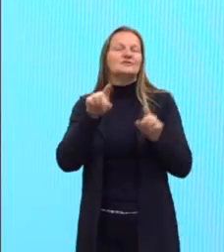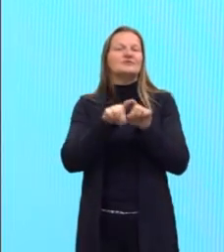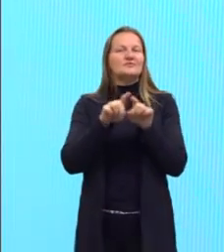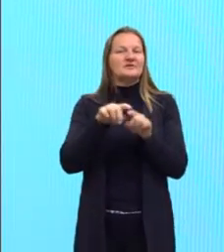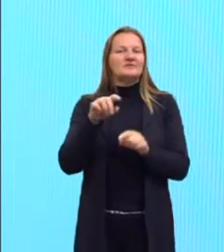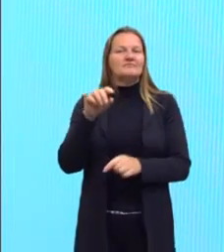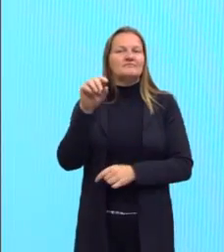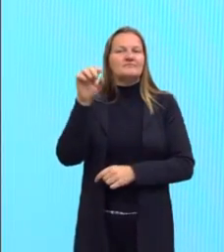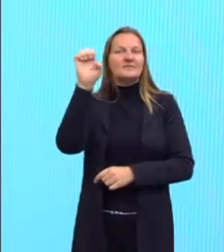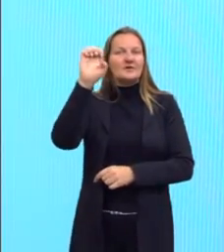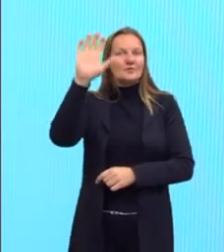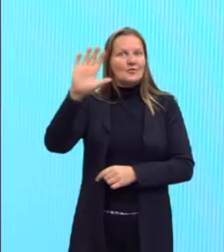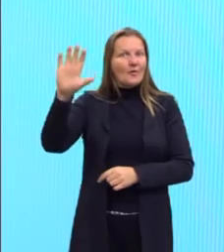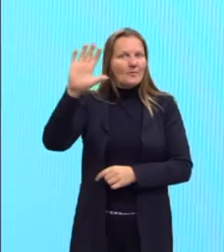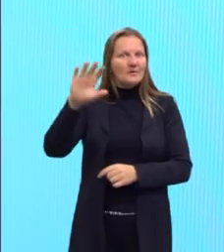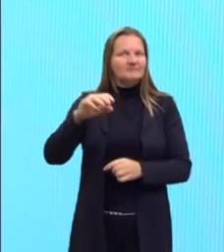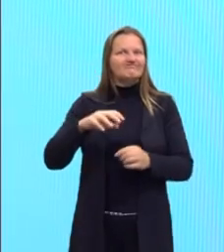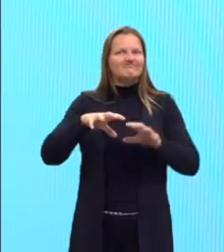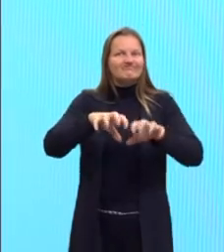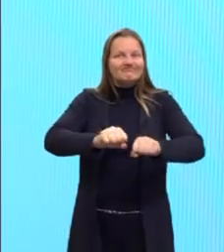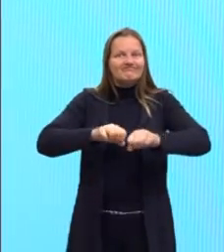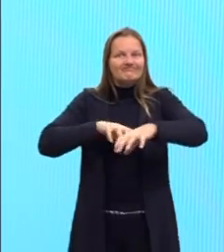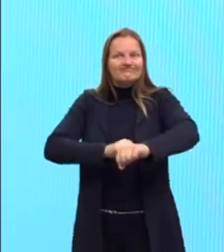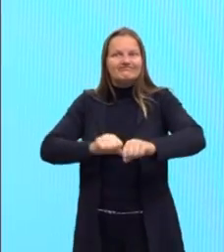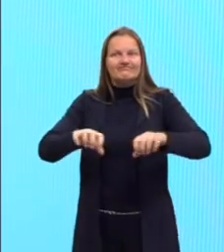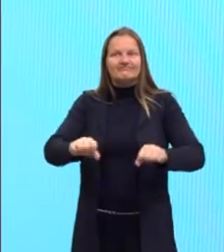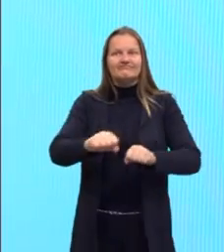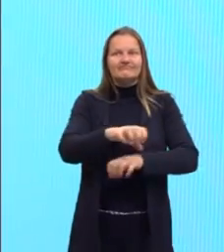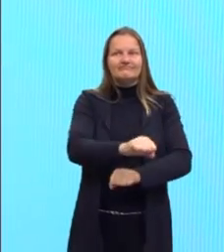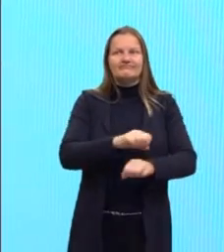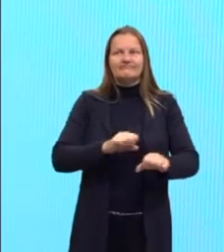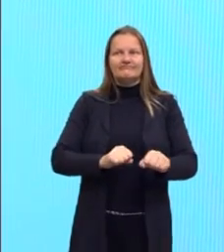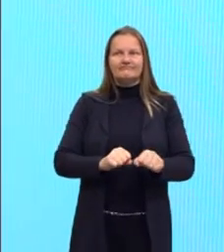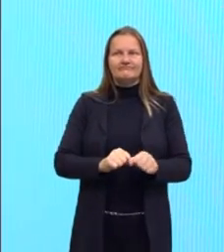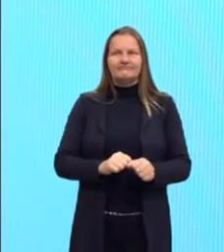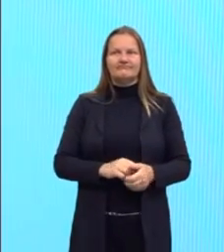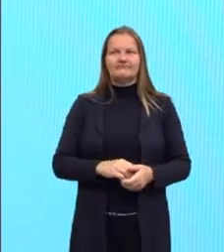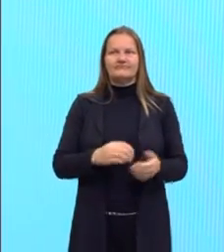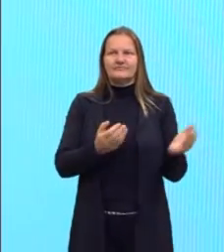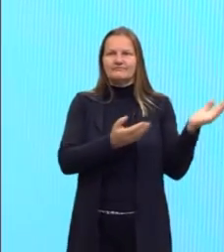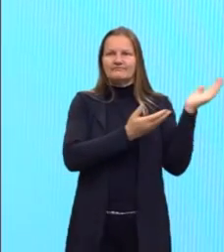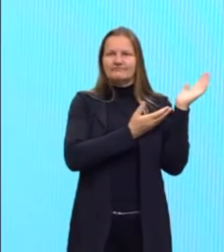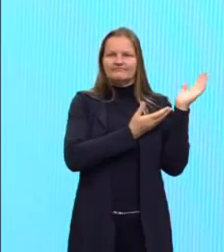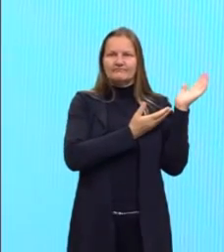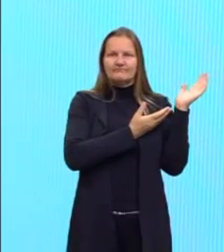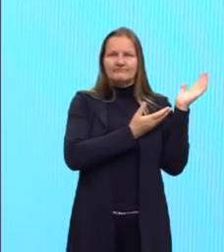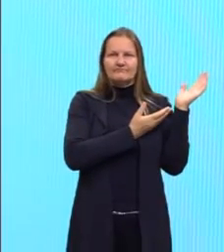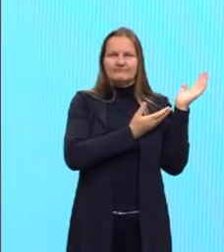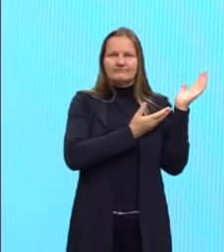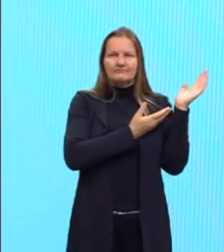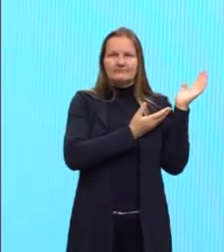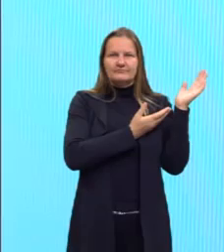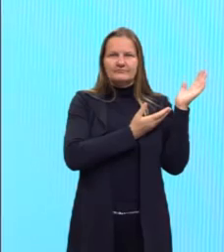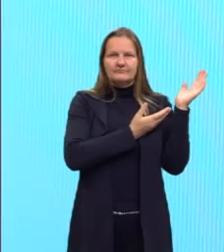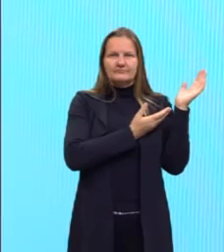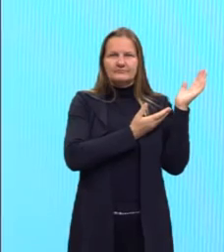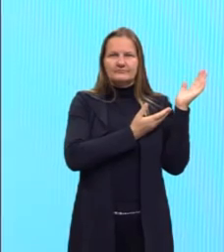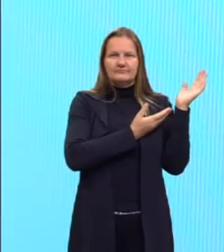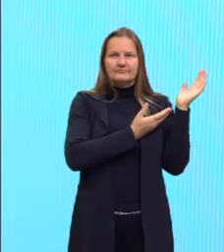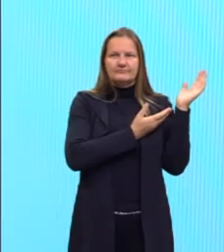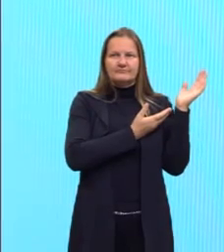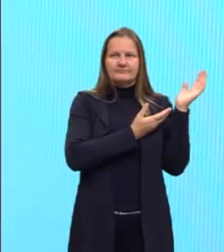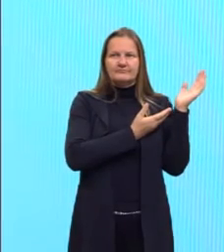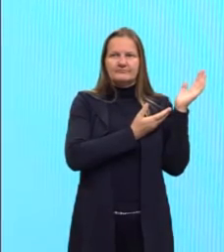a Europa, tá? Então, isso aí mostra bem direitinho. Pode cair para vocês essas charges, né, esses